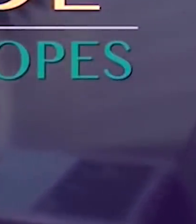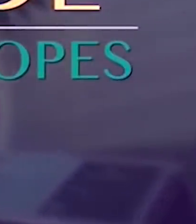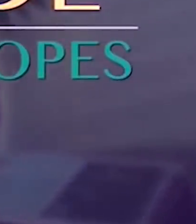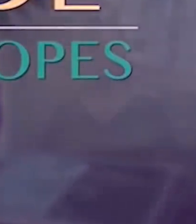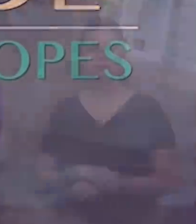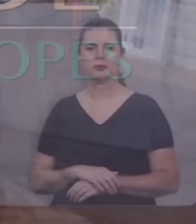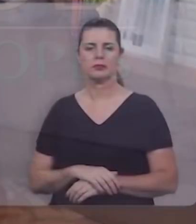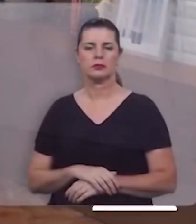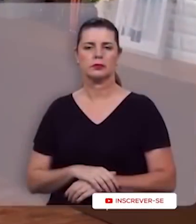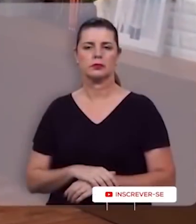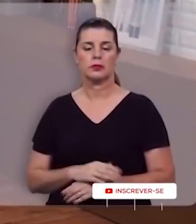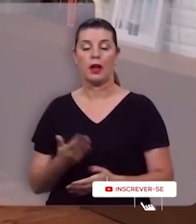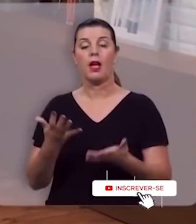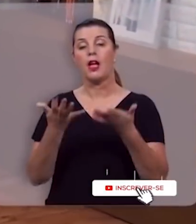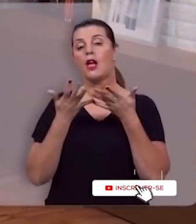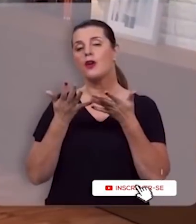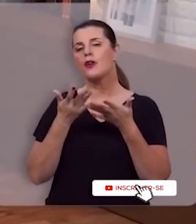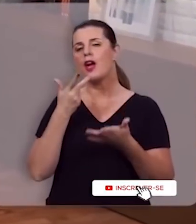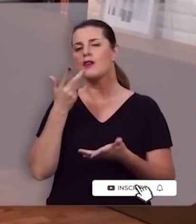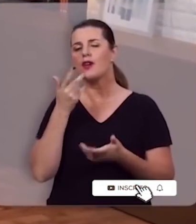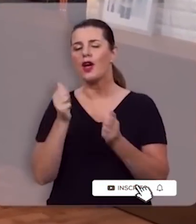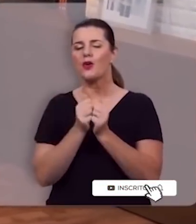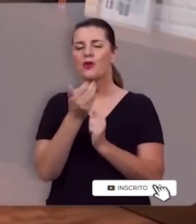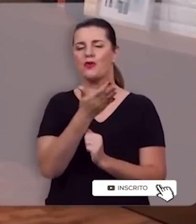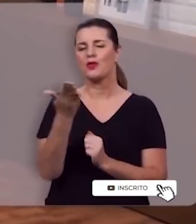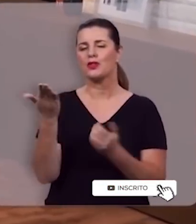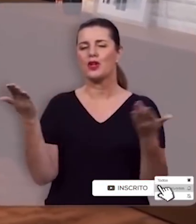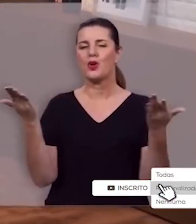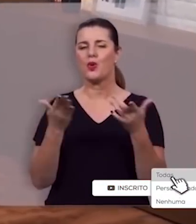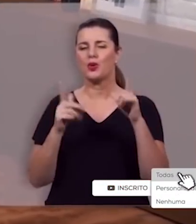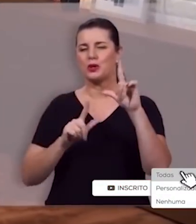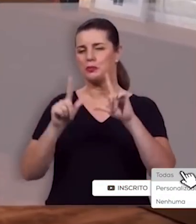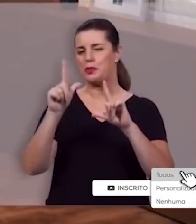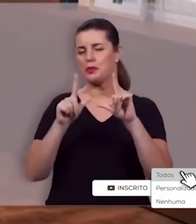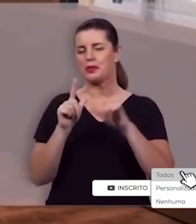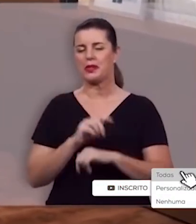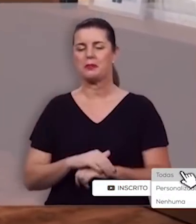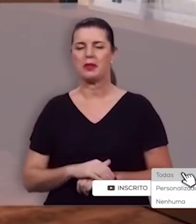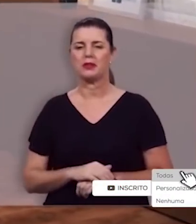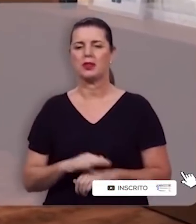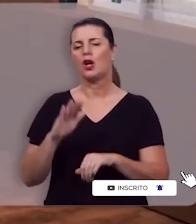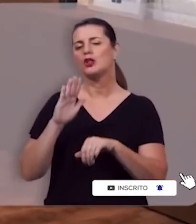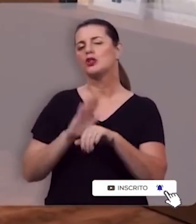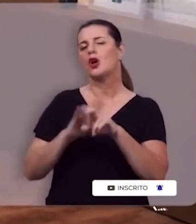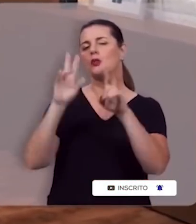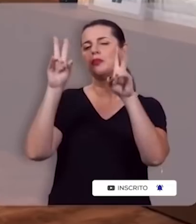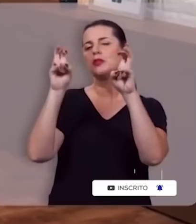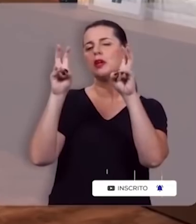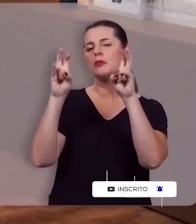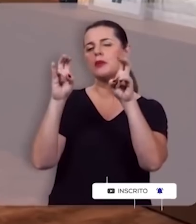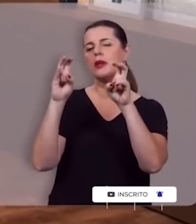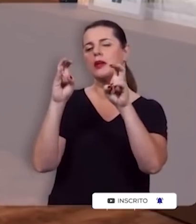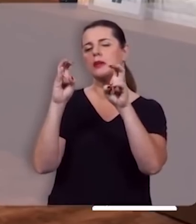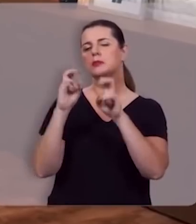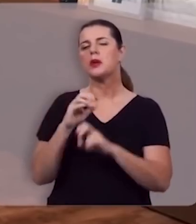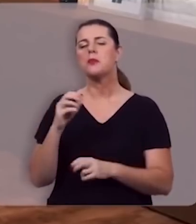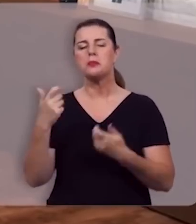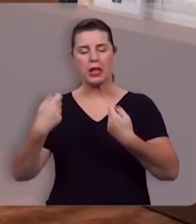eu quero tratar com você no programa de hoje sobre um tema absolutamente